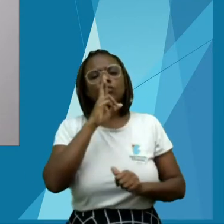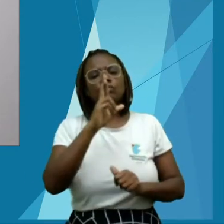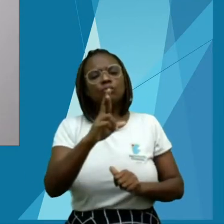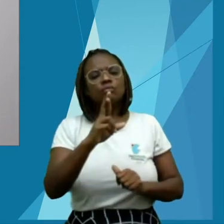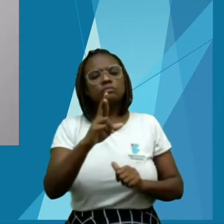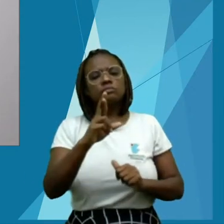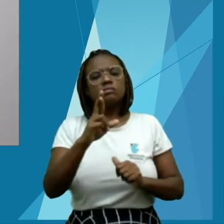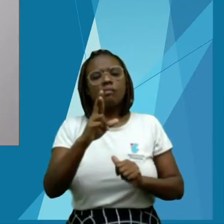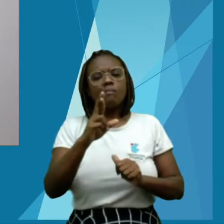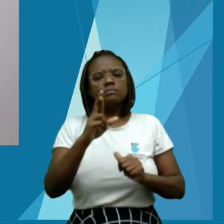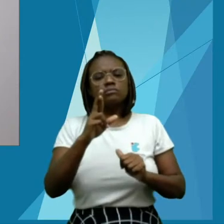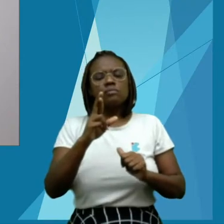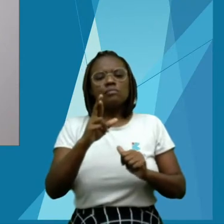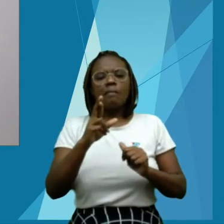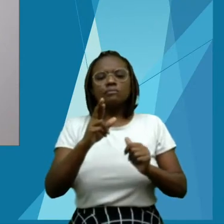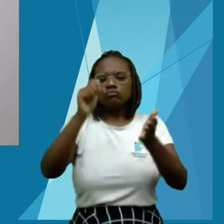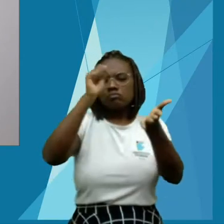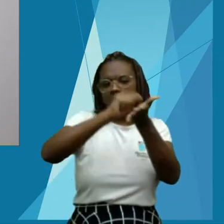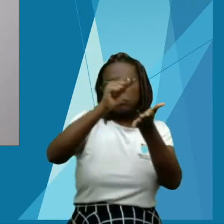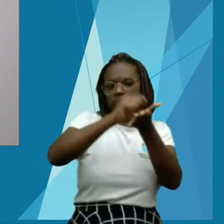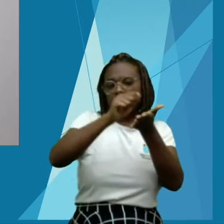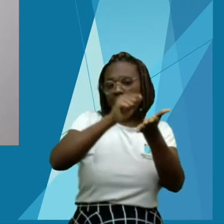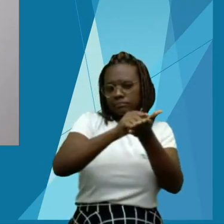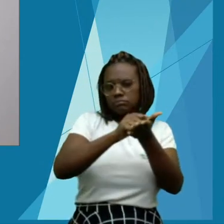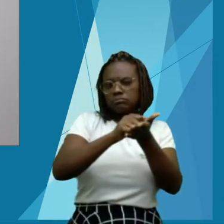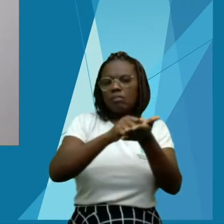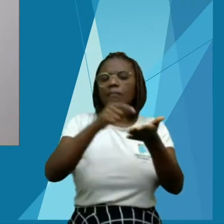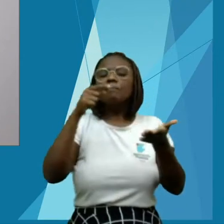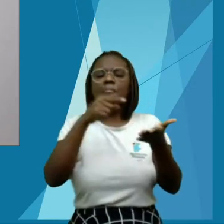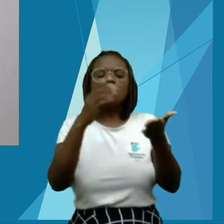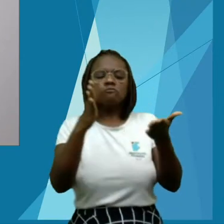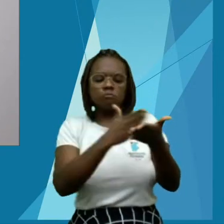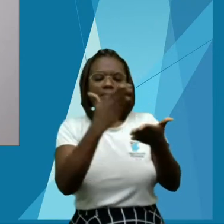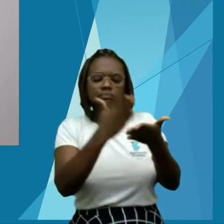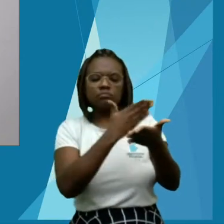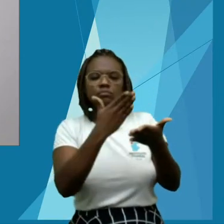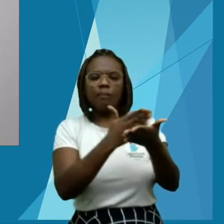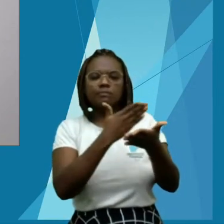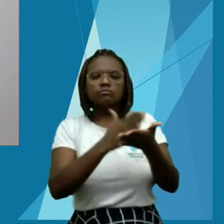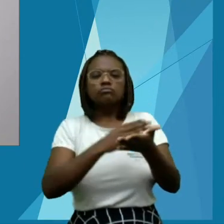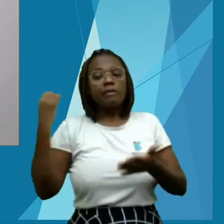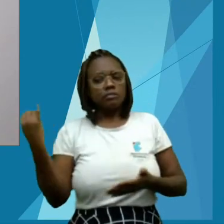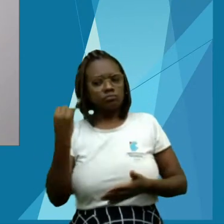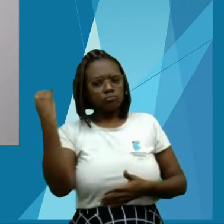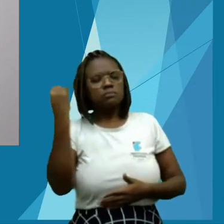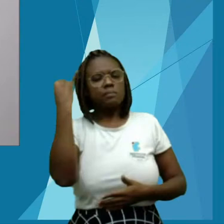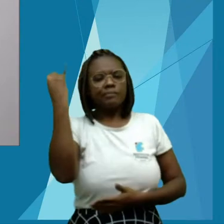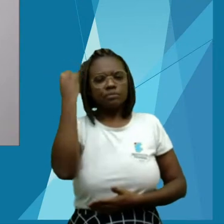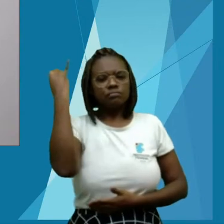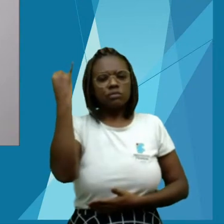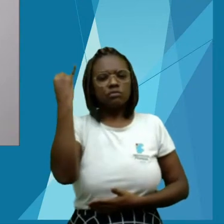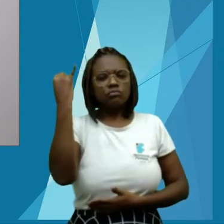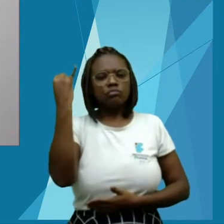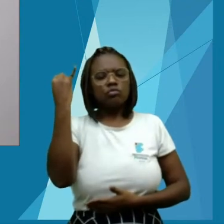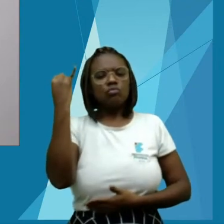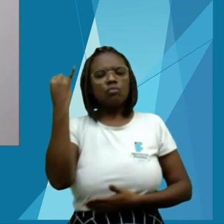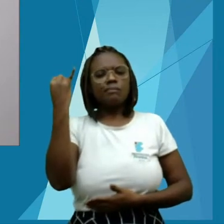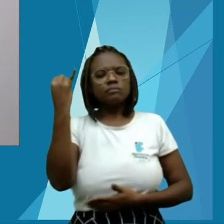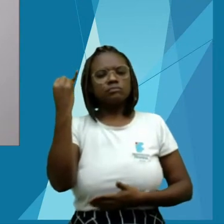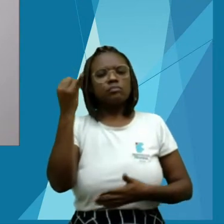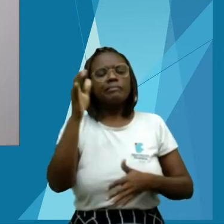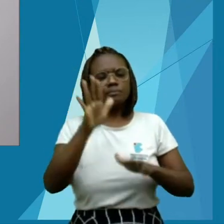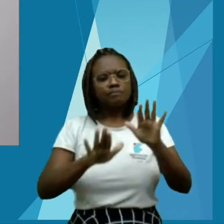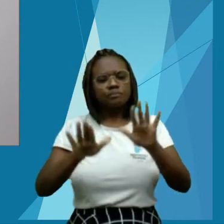Por quê? Porque eu estava há muito tempo querendo lançar essa obra de forma presencial, mas, infelizmente, veio a